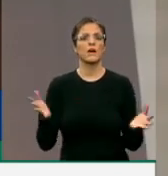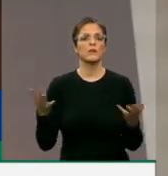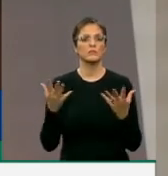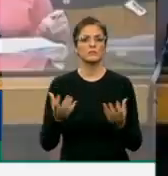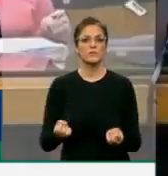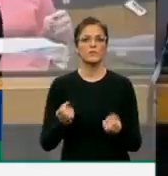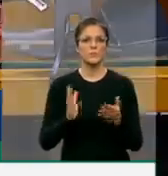Obrigada, deputado Freire. Obrigado.